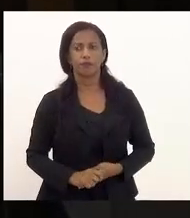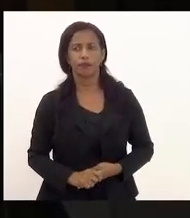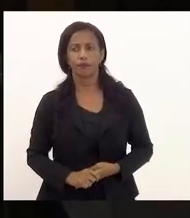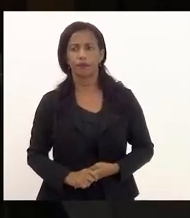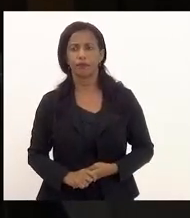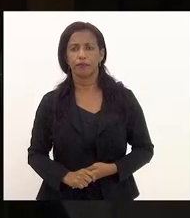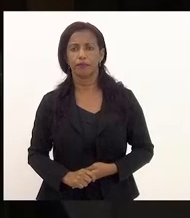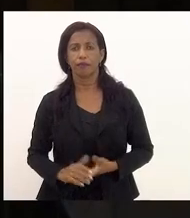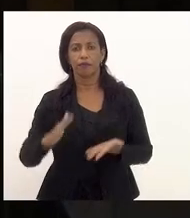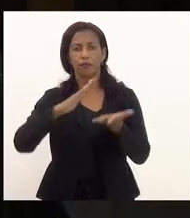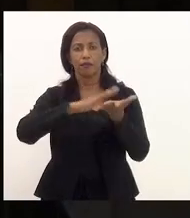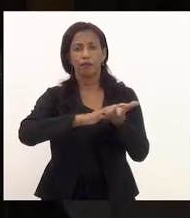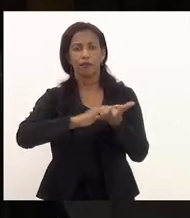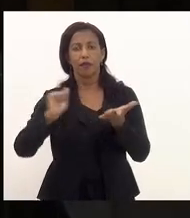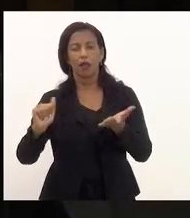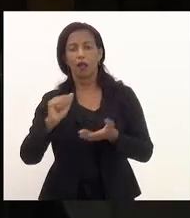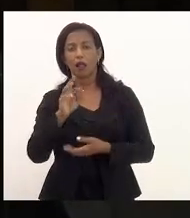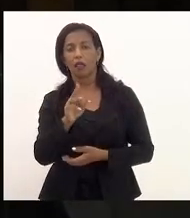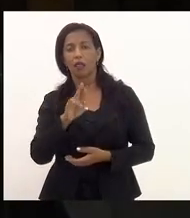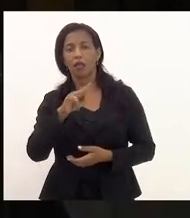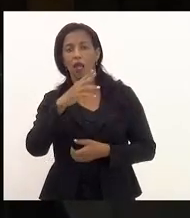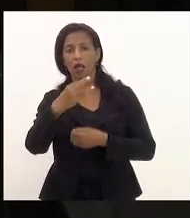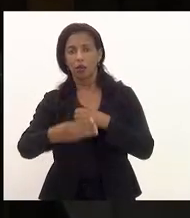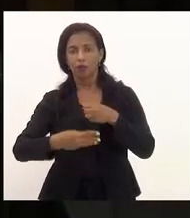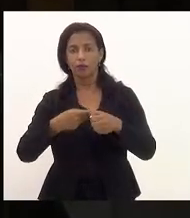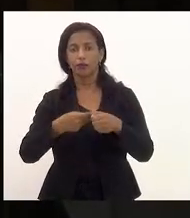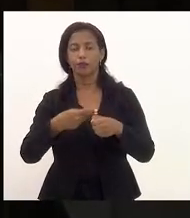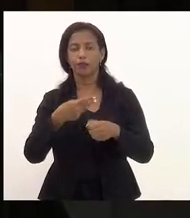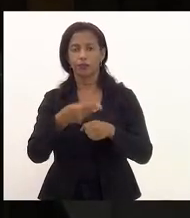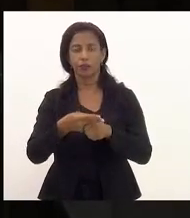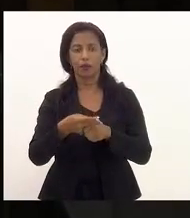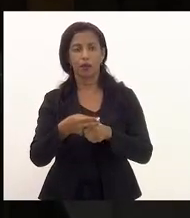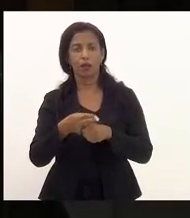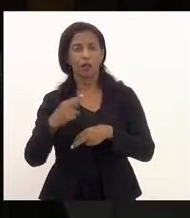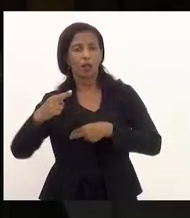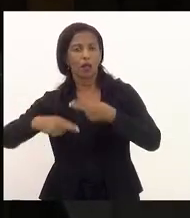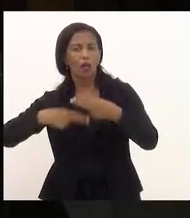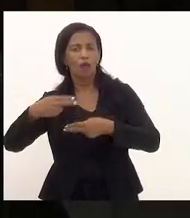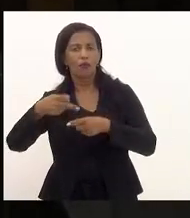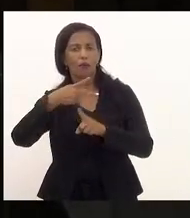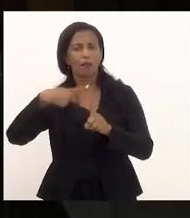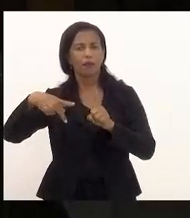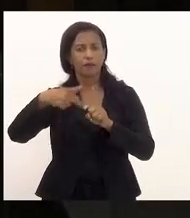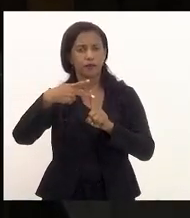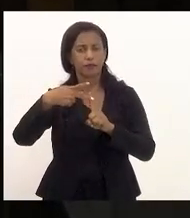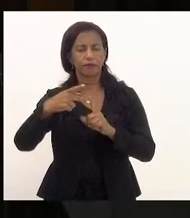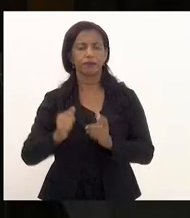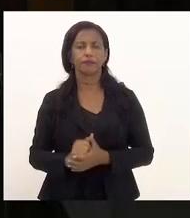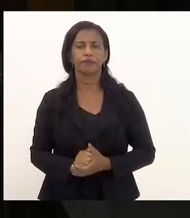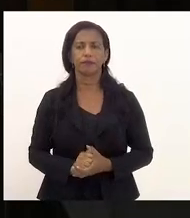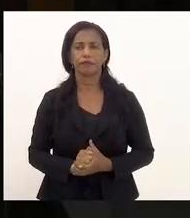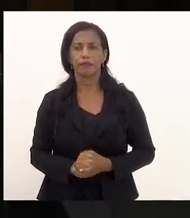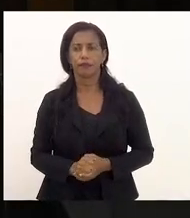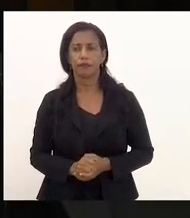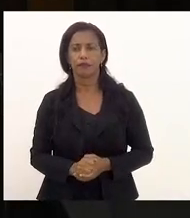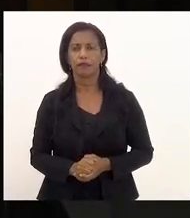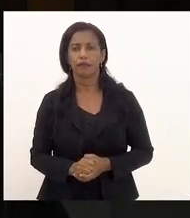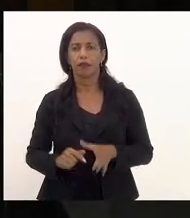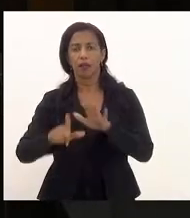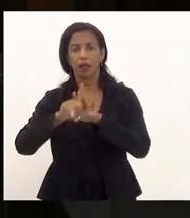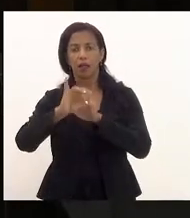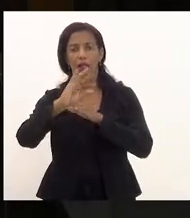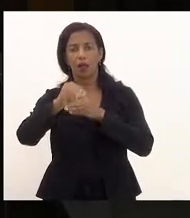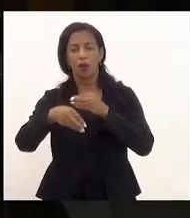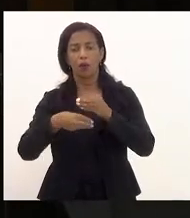a extinção do triênio e a reforma previdenciária e a lei